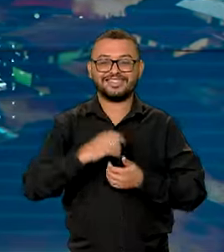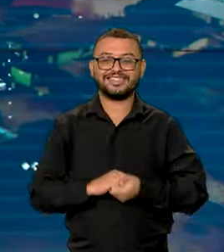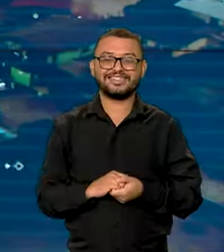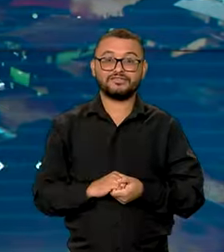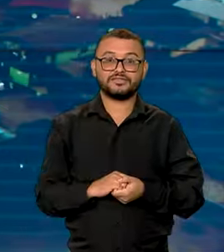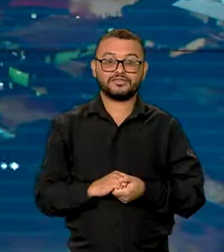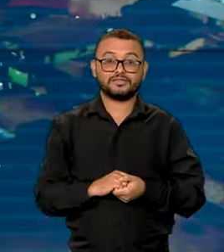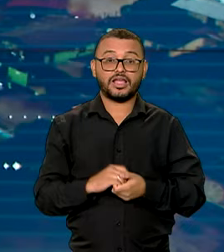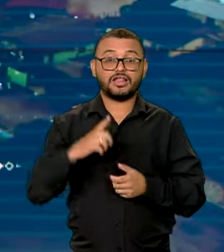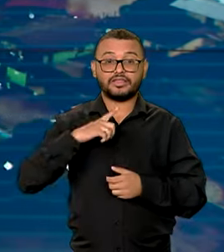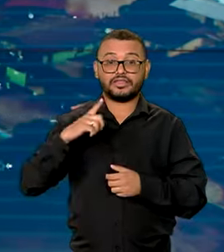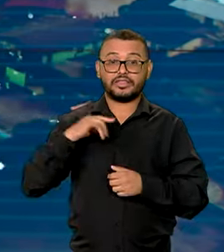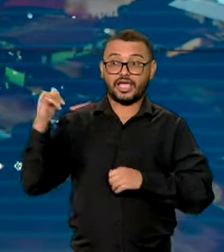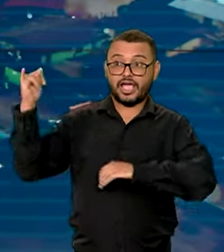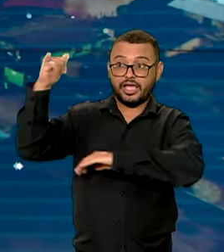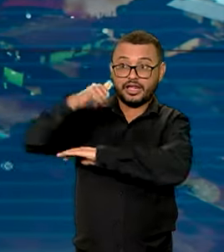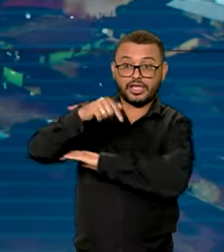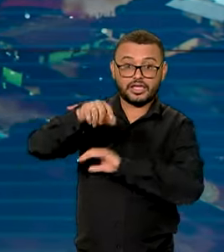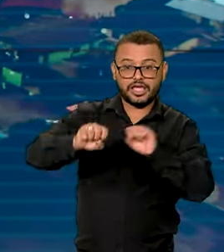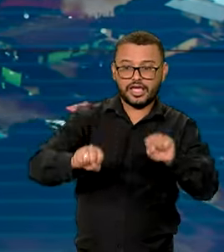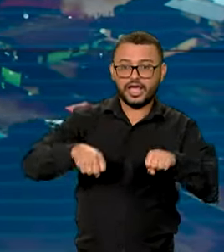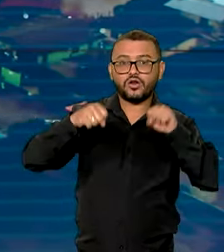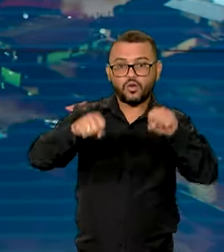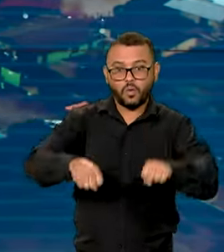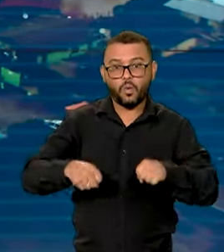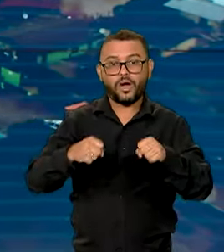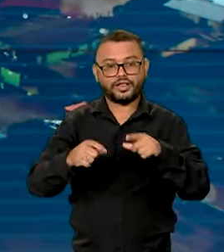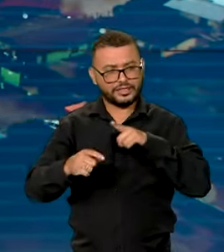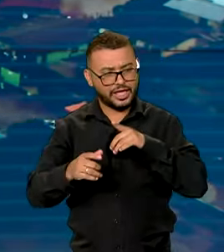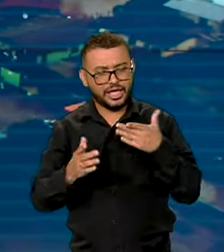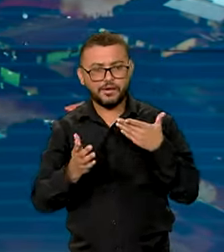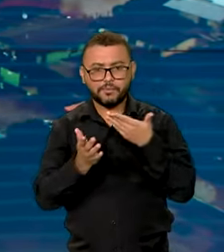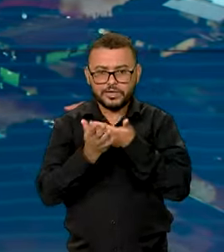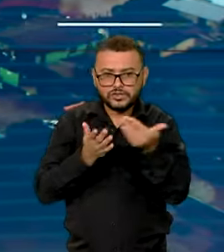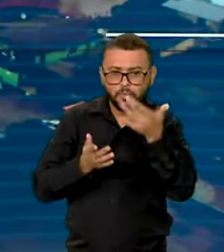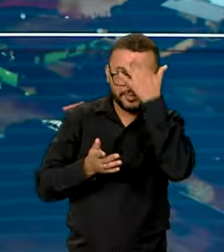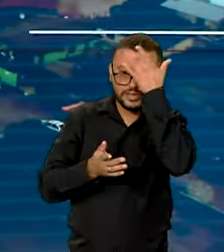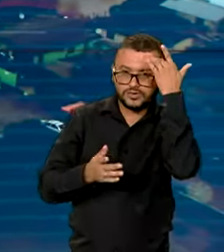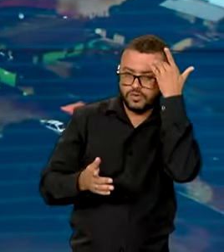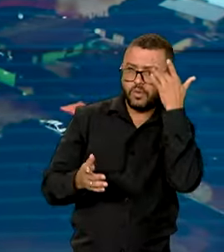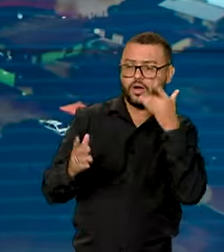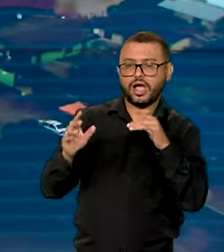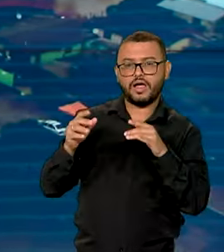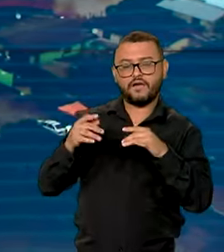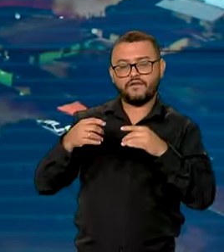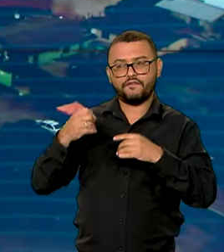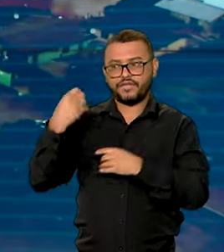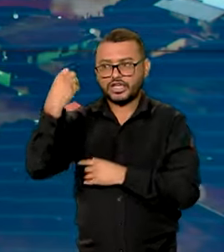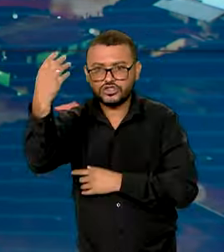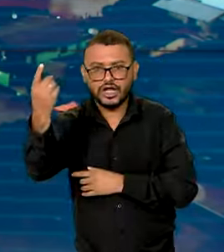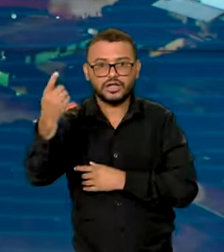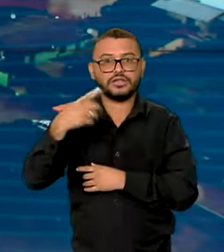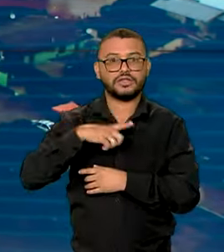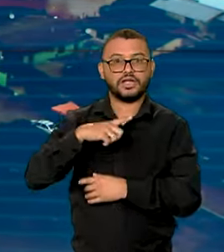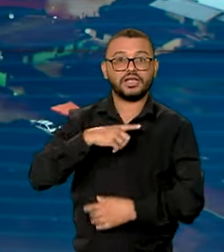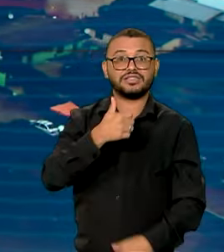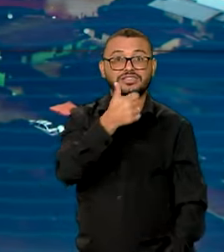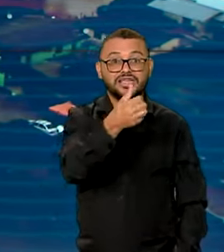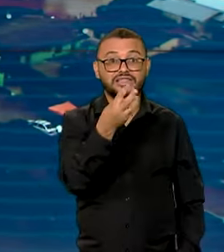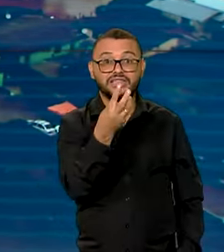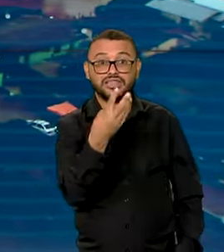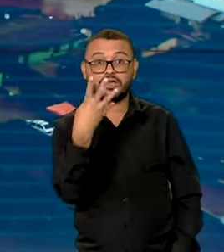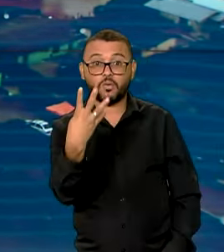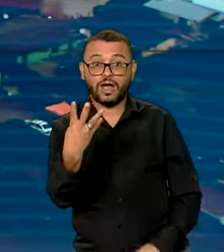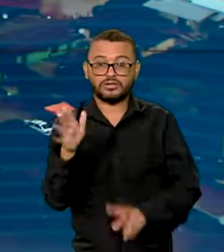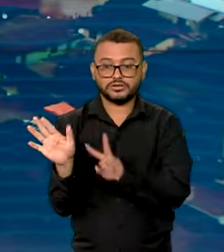E a base aérea de Canoas já está recebendo voos comerciais. Com a medida, são 134 voos semanais